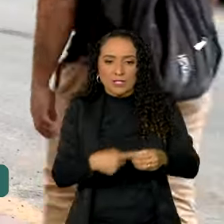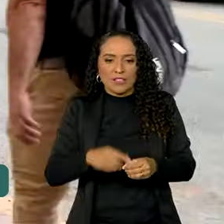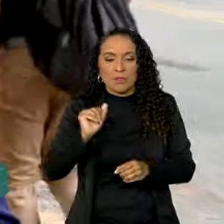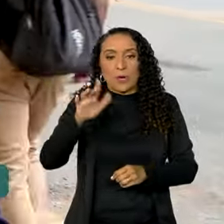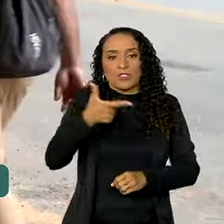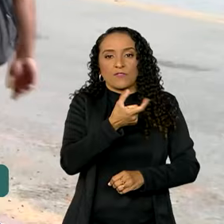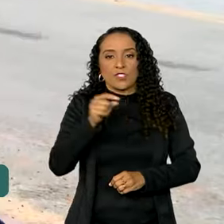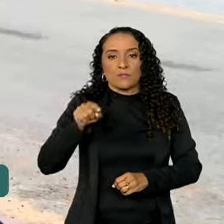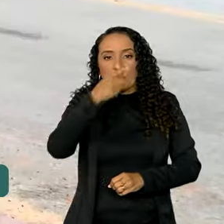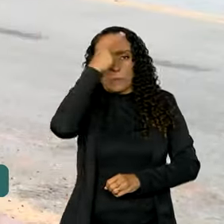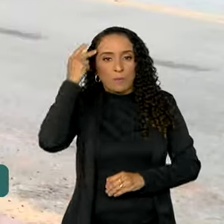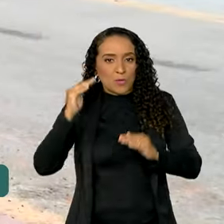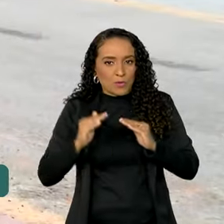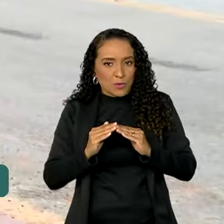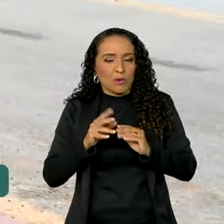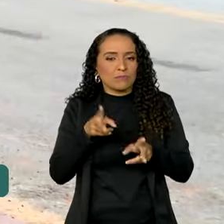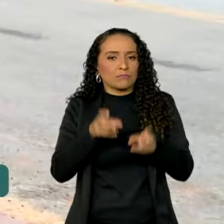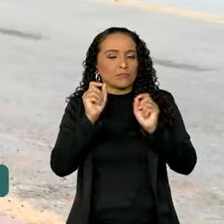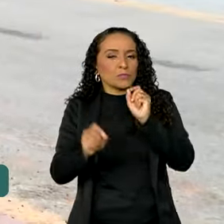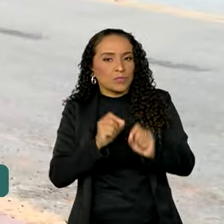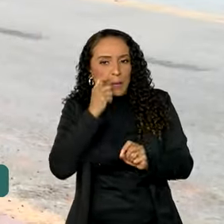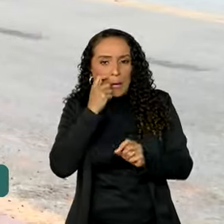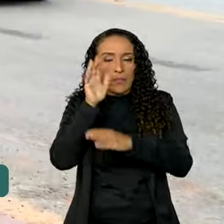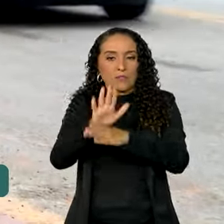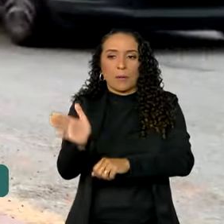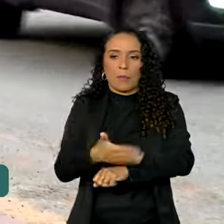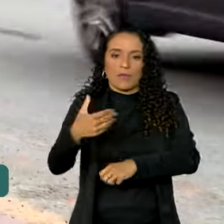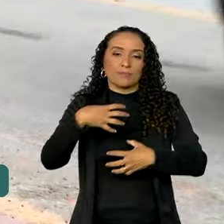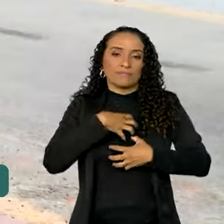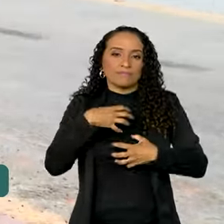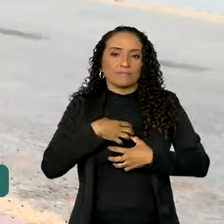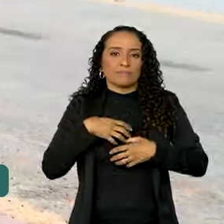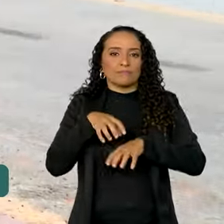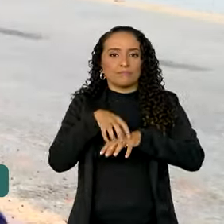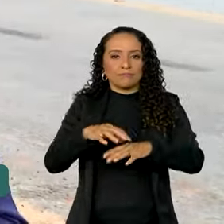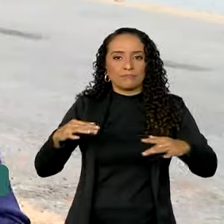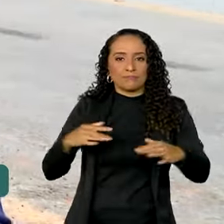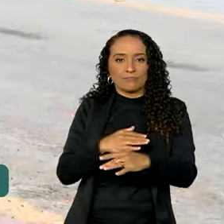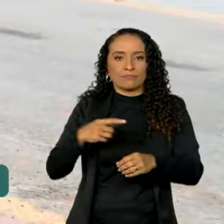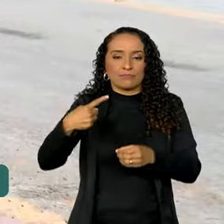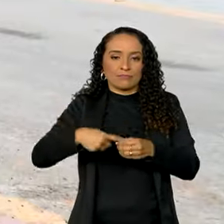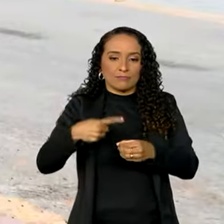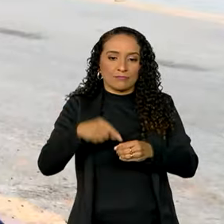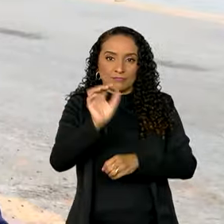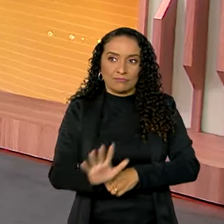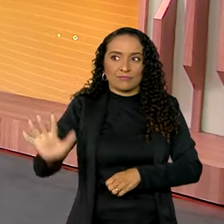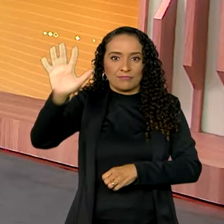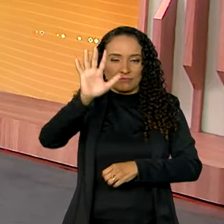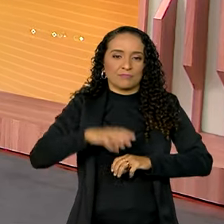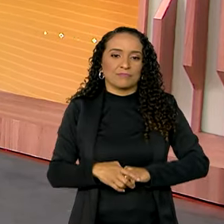mais de 20 mil habitantes e visando contribuir para a melhoria das condições de mobilidade urbana em território nacional.